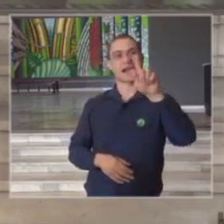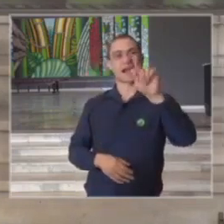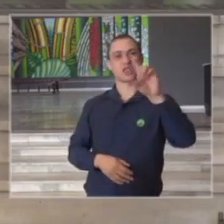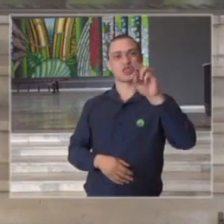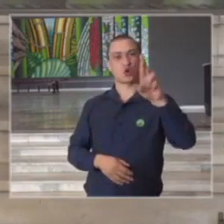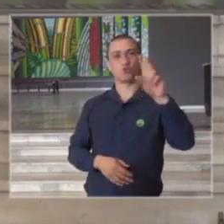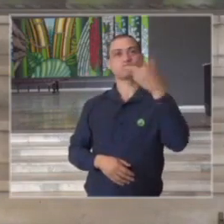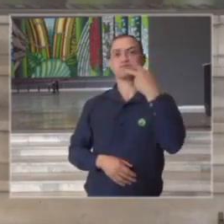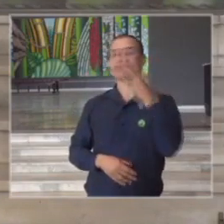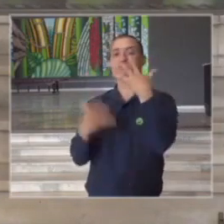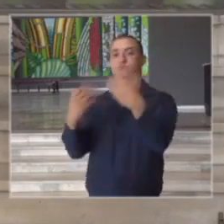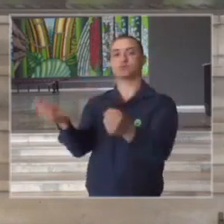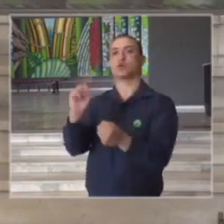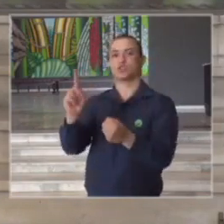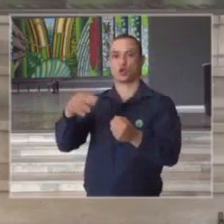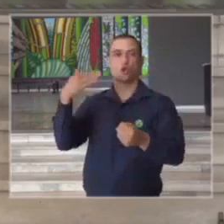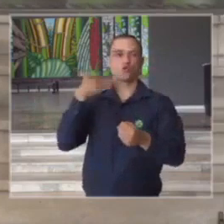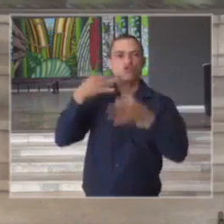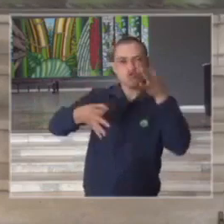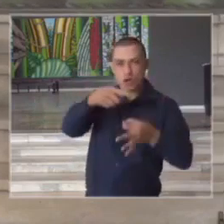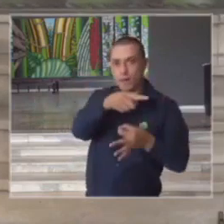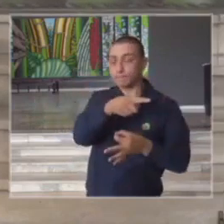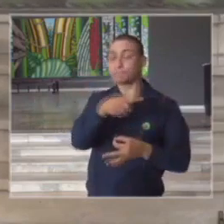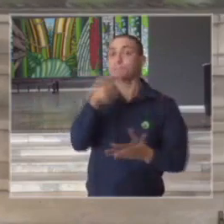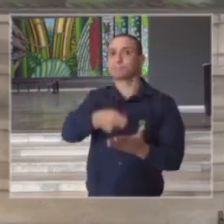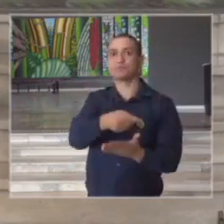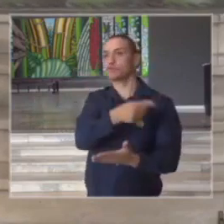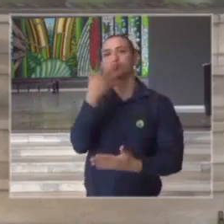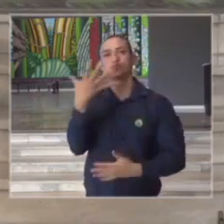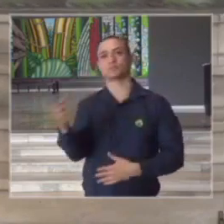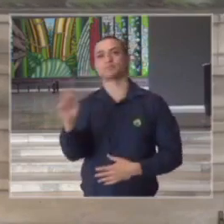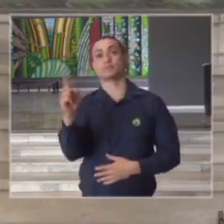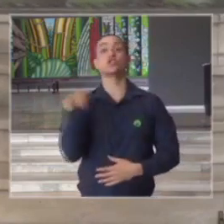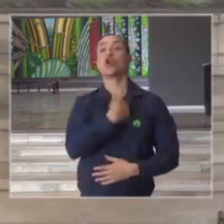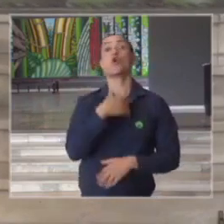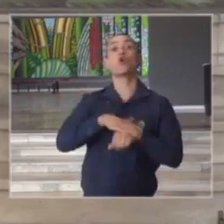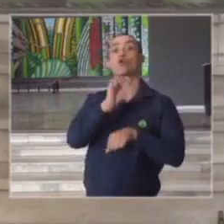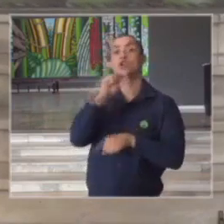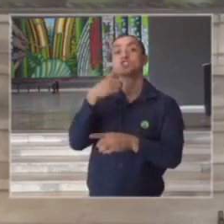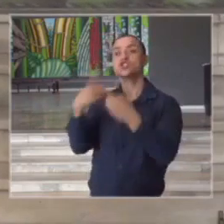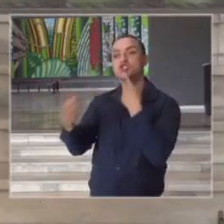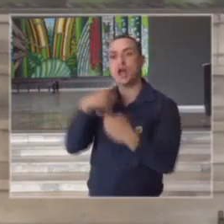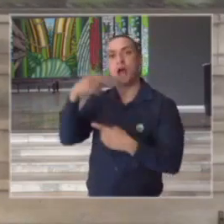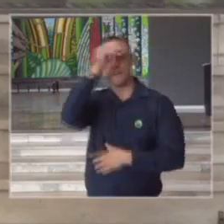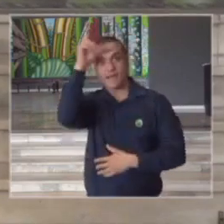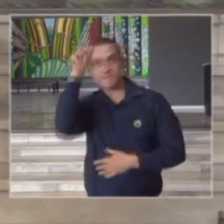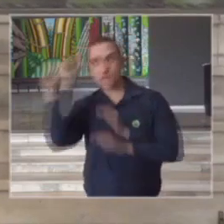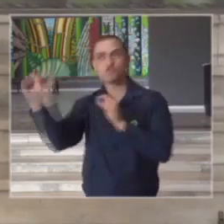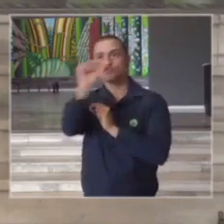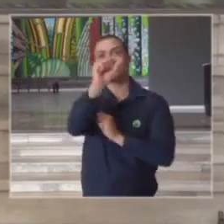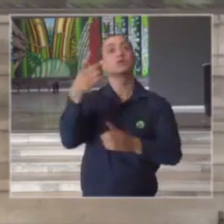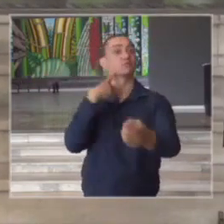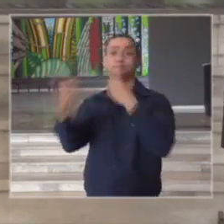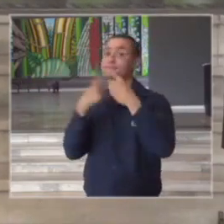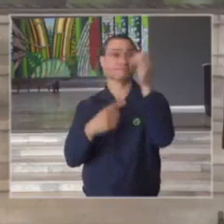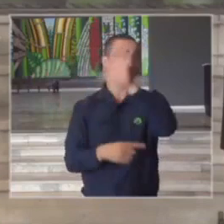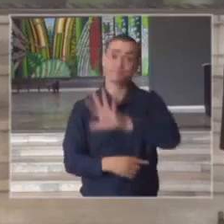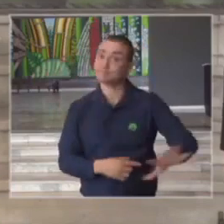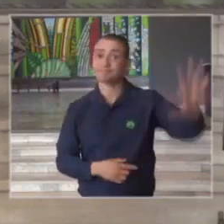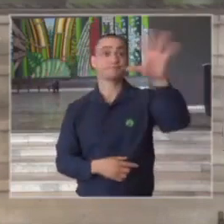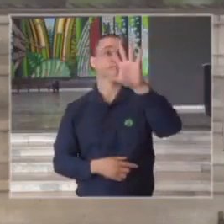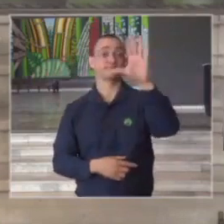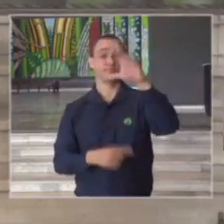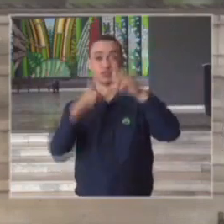deliberaram sobre isso e o que temos feito é dialogar dialogar com prefeitas e prefeitos de todas as